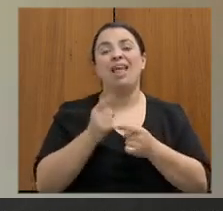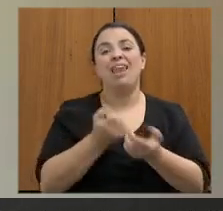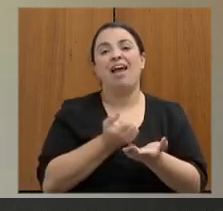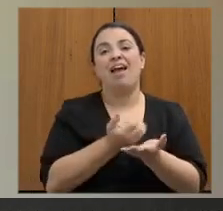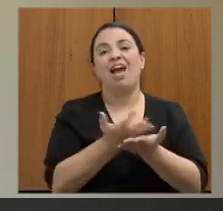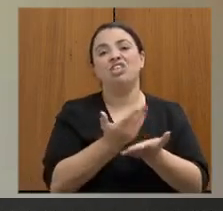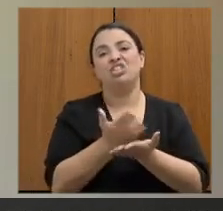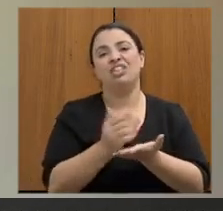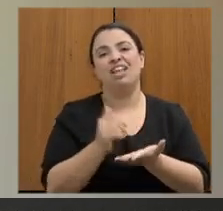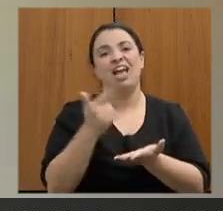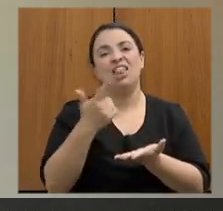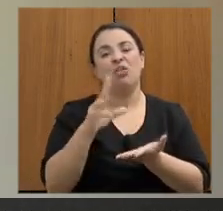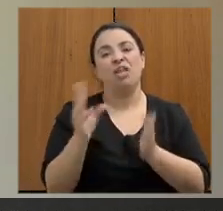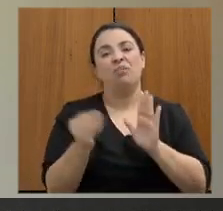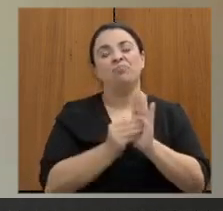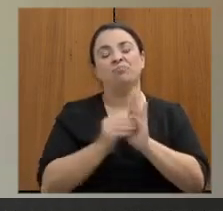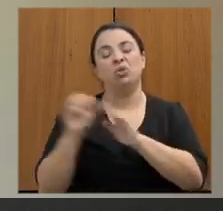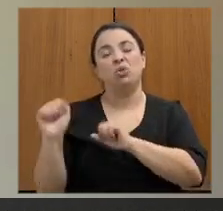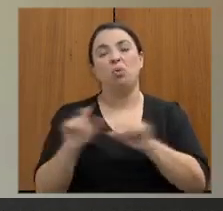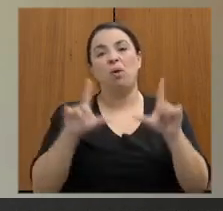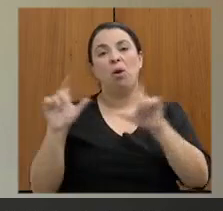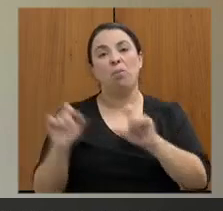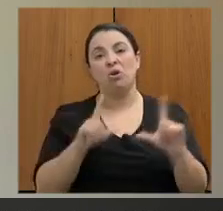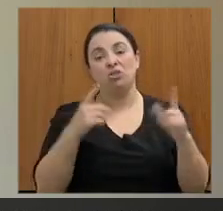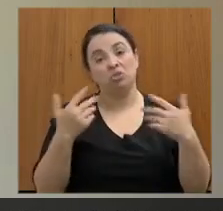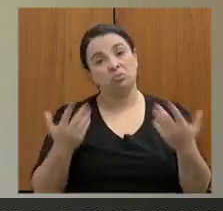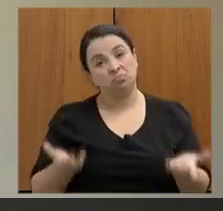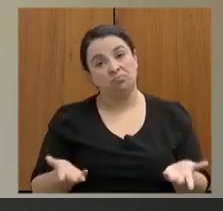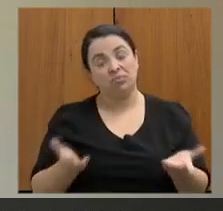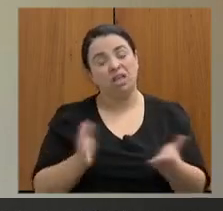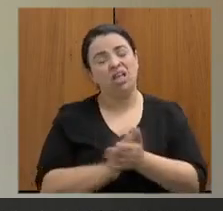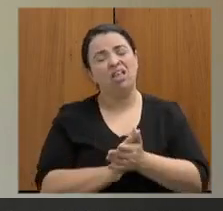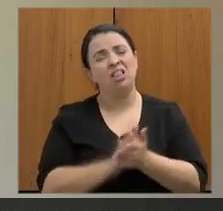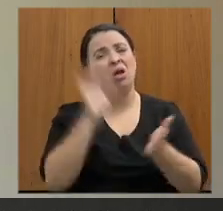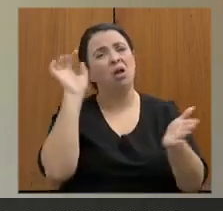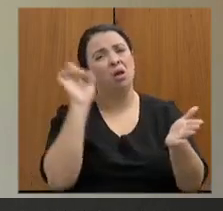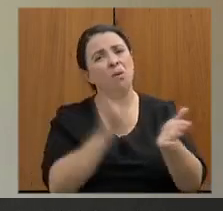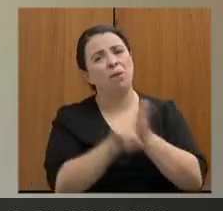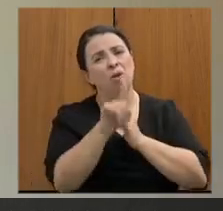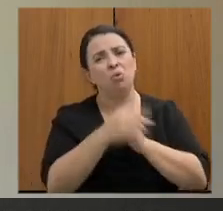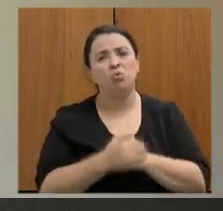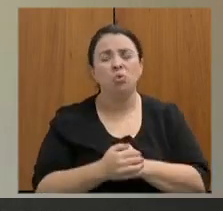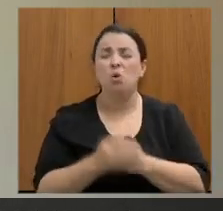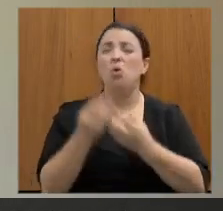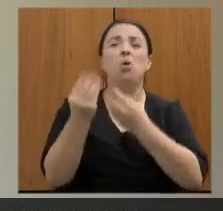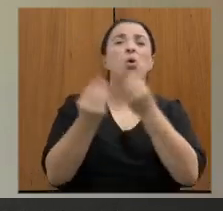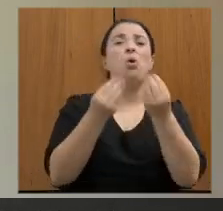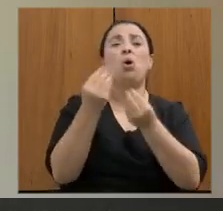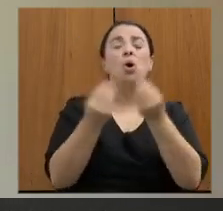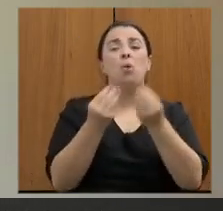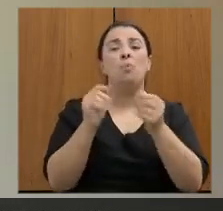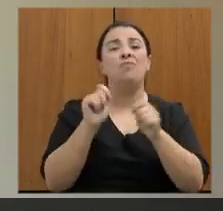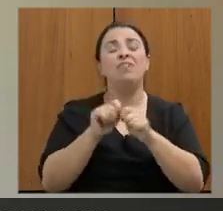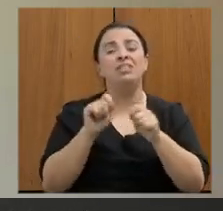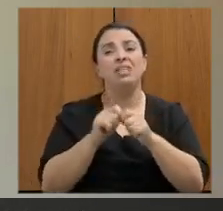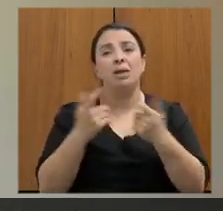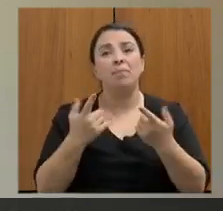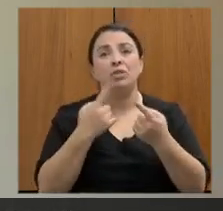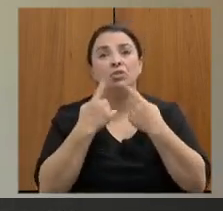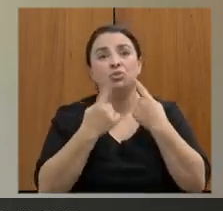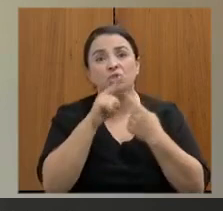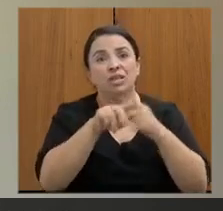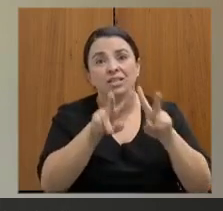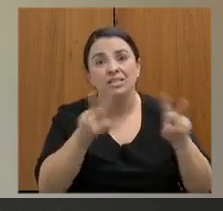pergunto a senhora secretária como que nós faremos efetivamente para discutir esses